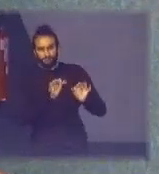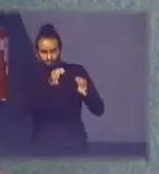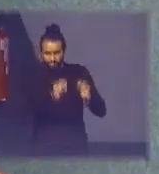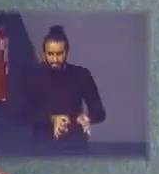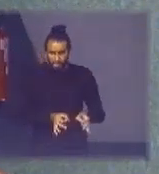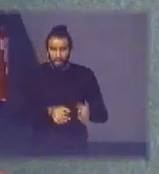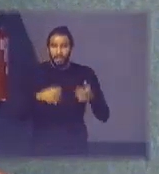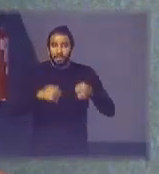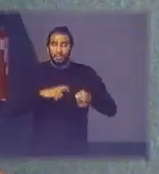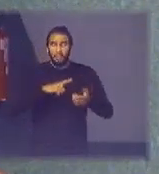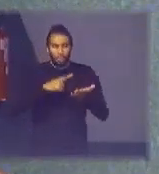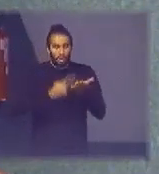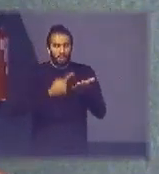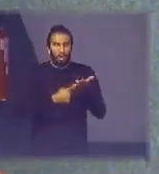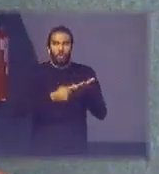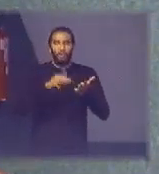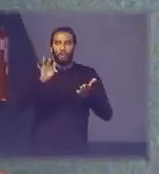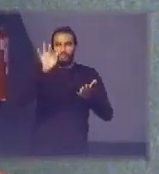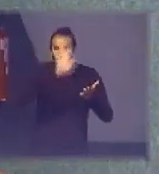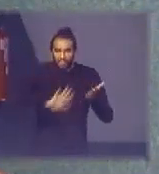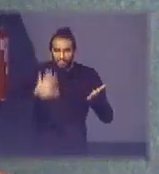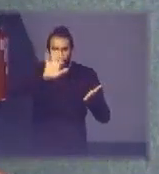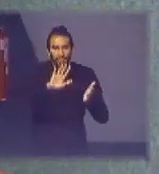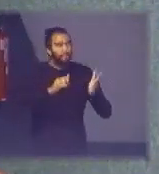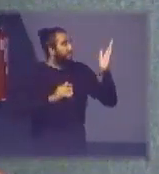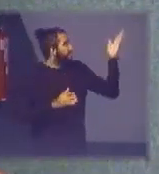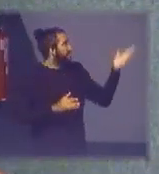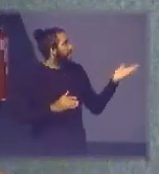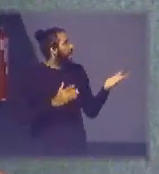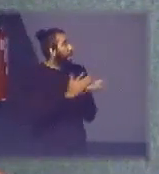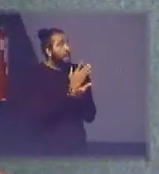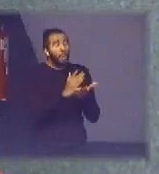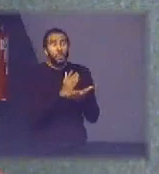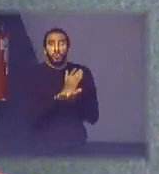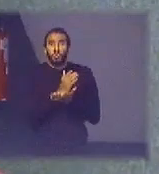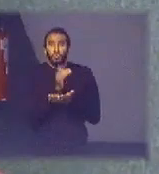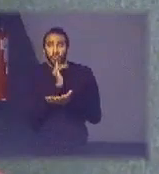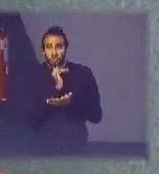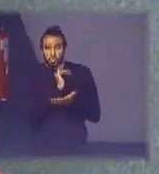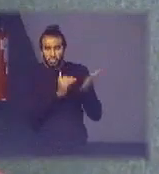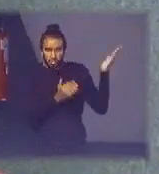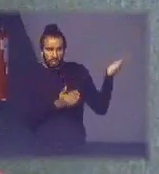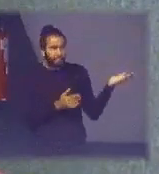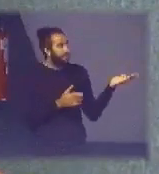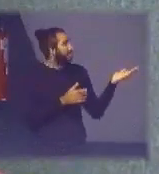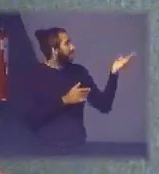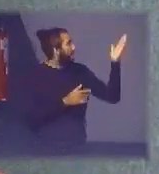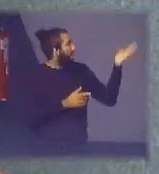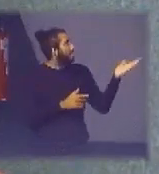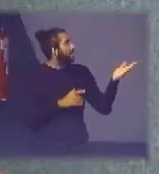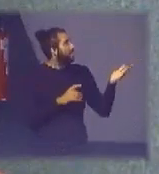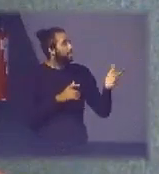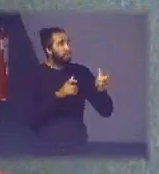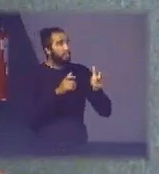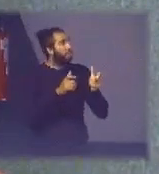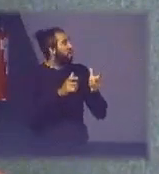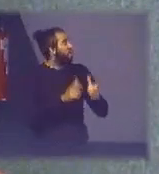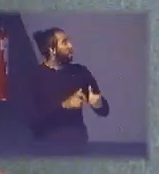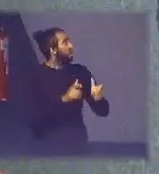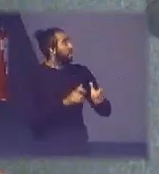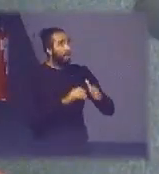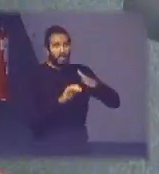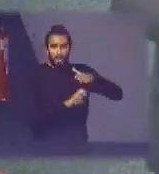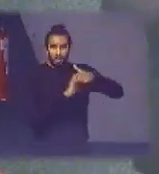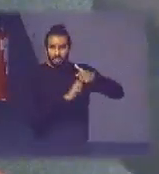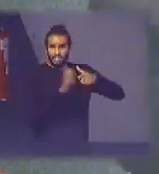aqui agora alguns exemplos e números esses são os coletores que a Grim Eletro já